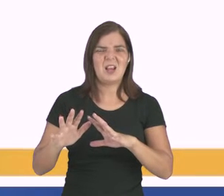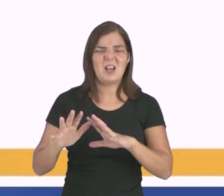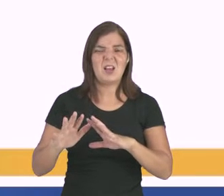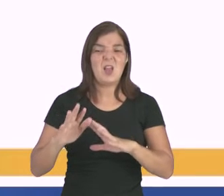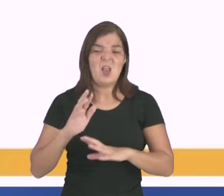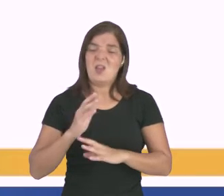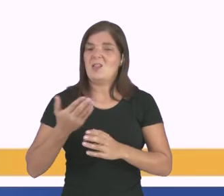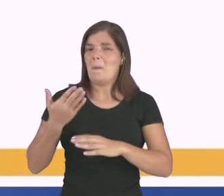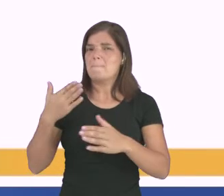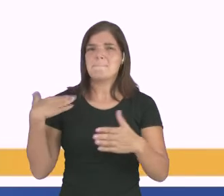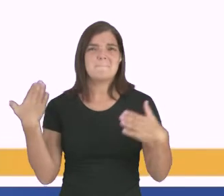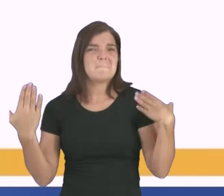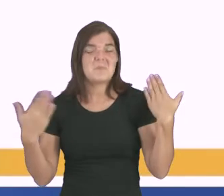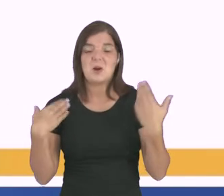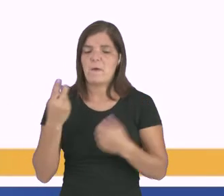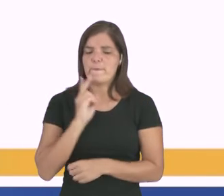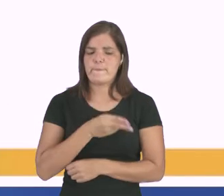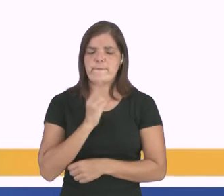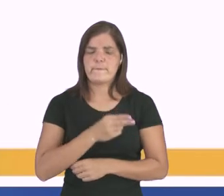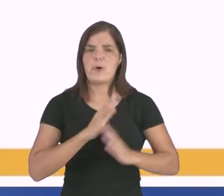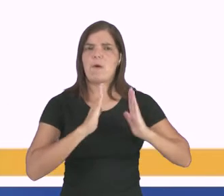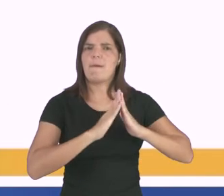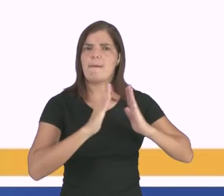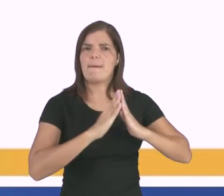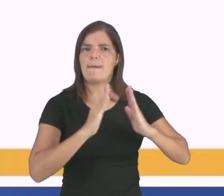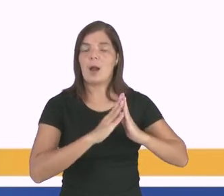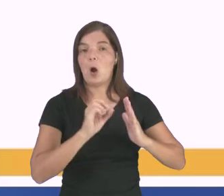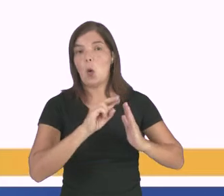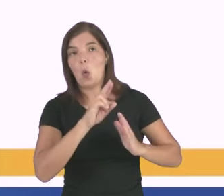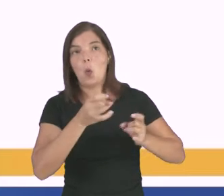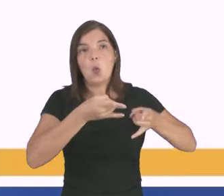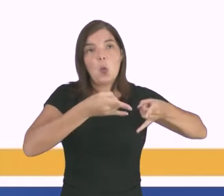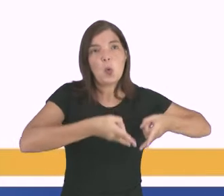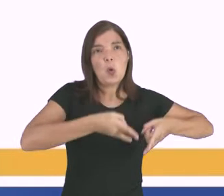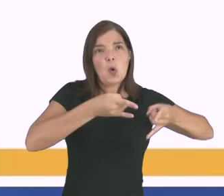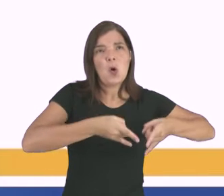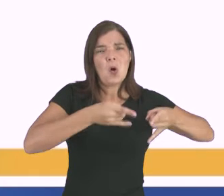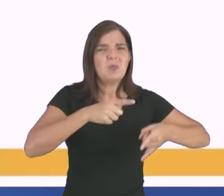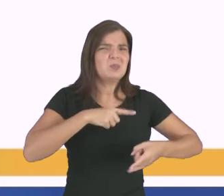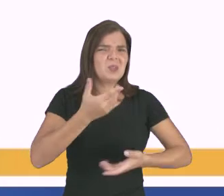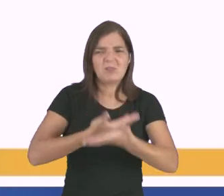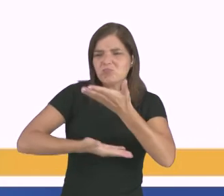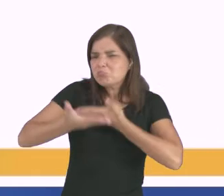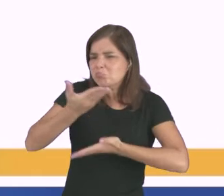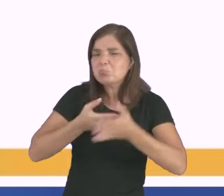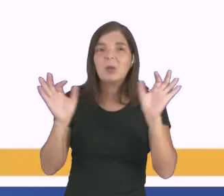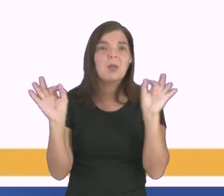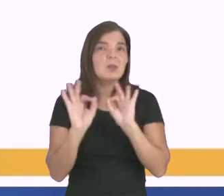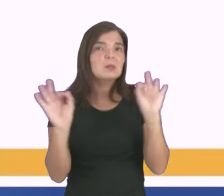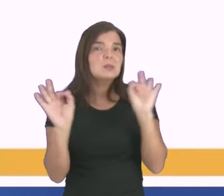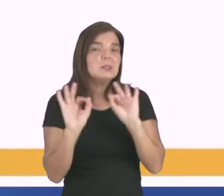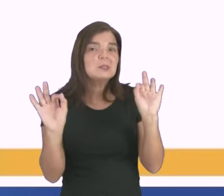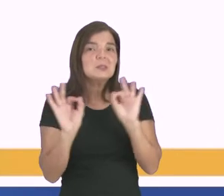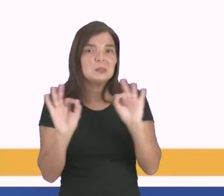querer ficar em casa, querer ficar no quarto, não ter nenhum convívio, não ter nenhuma relação, ou até mesmo com pessoas mais